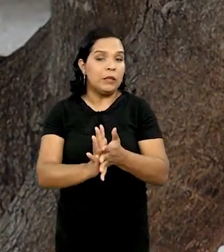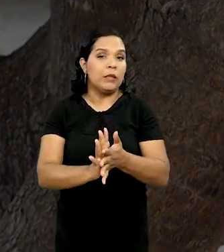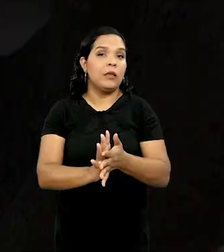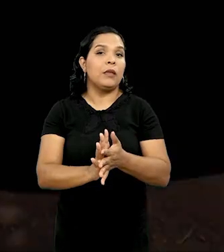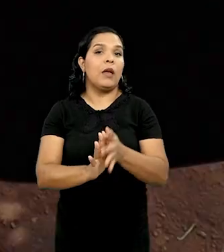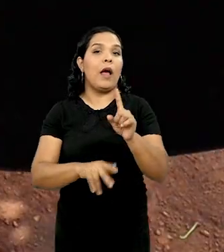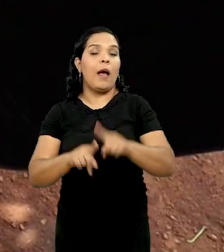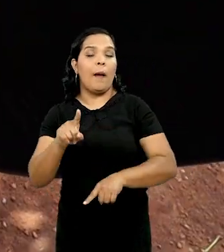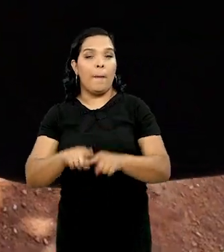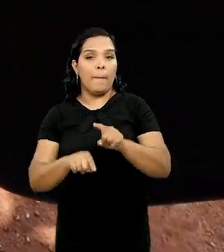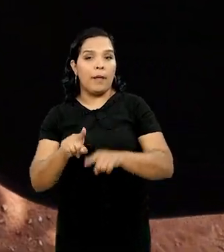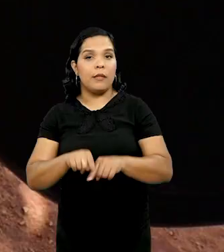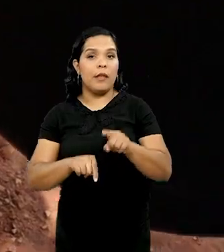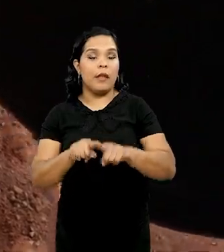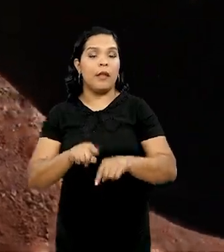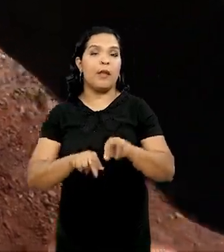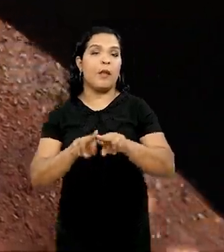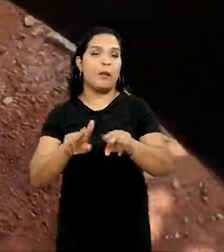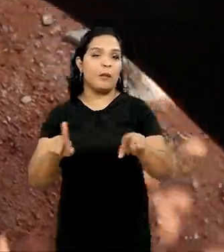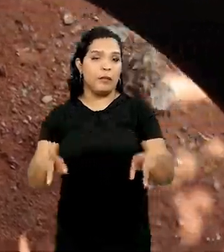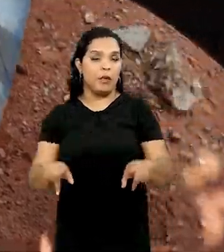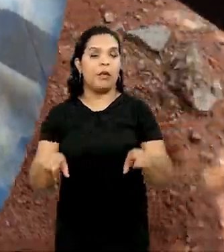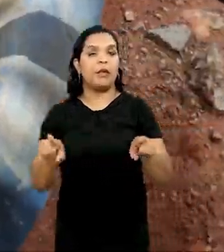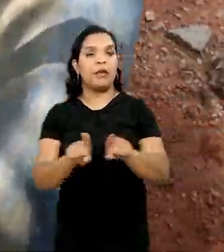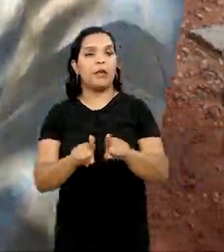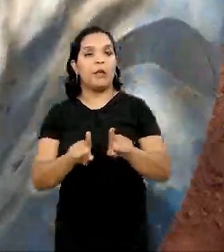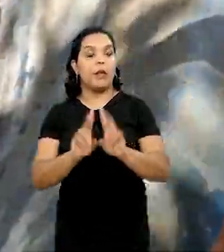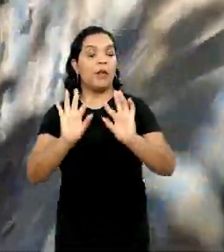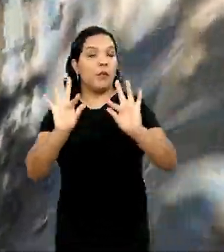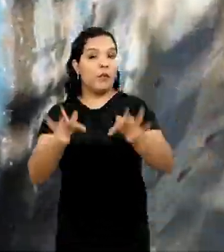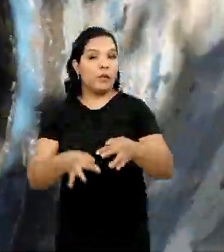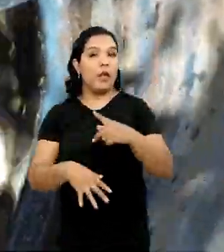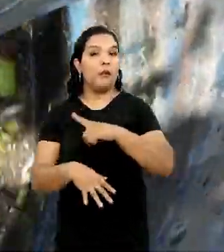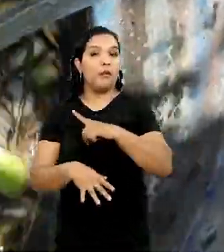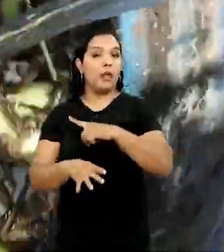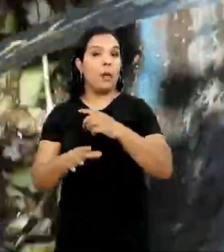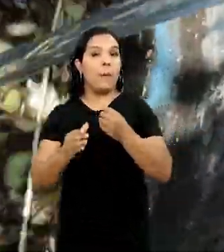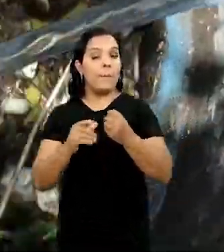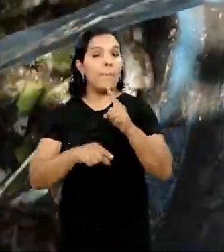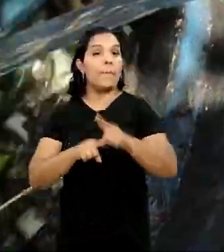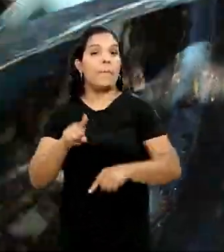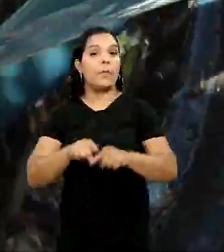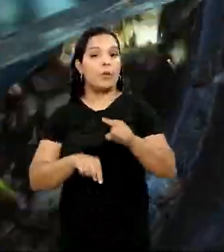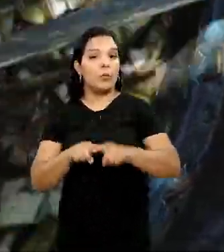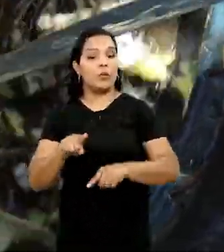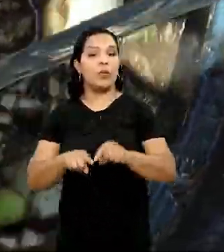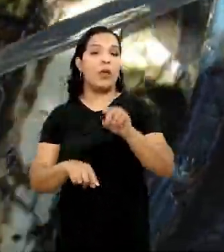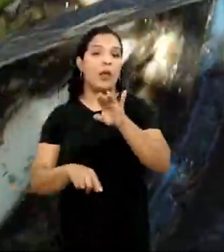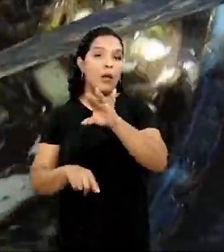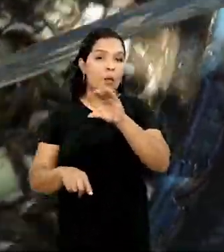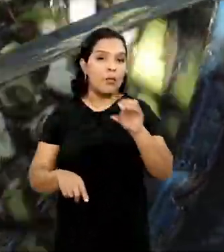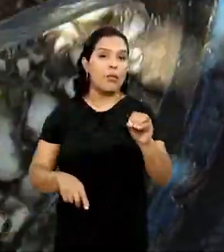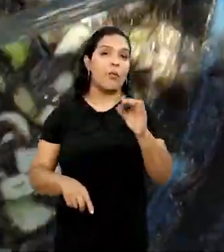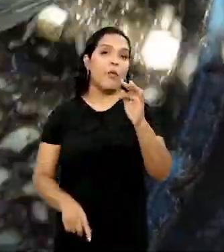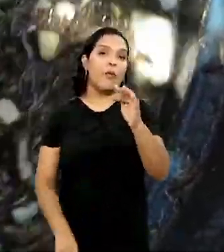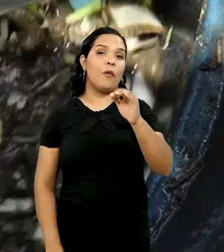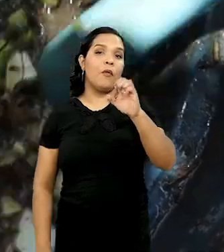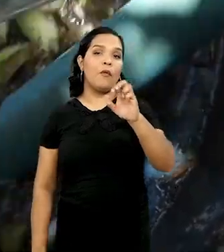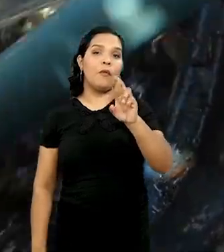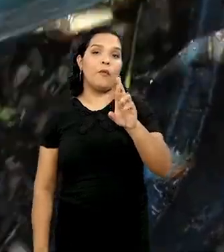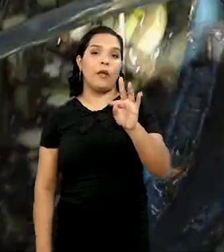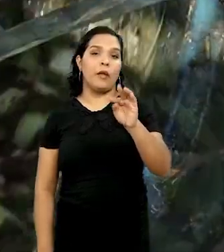orgânica. E além disso, ao final, nós temos um produto, que é o biofertilizante, de alta